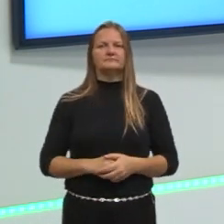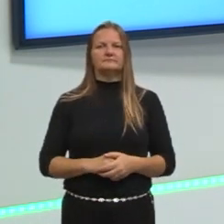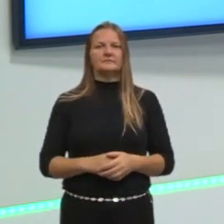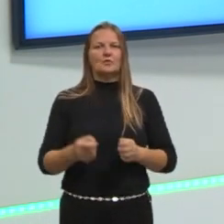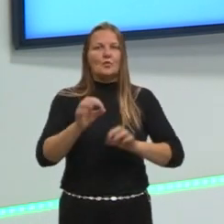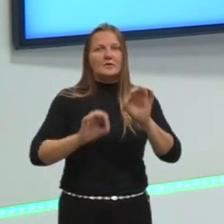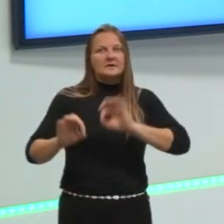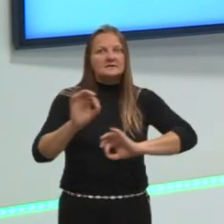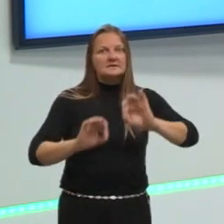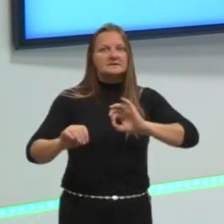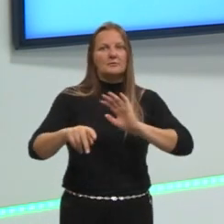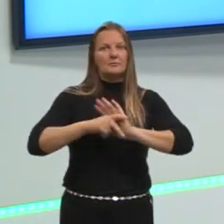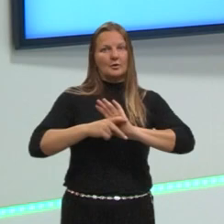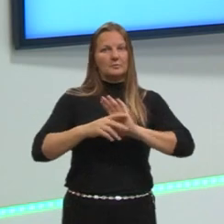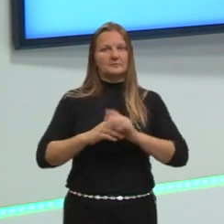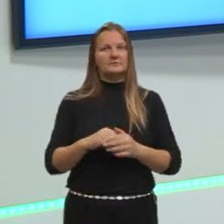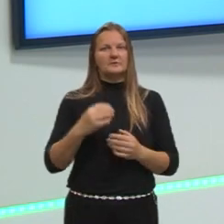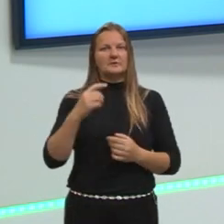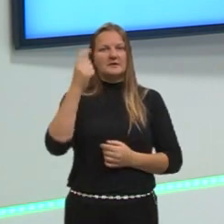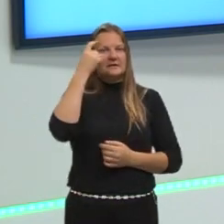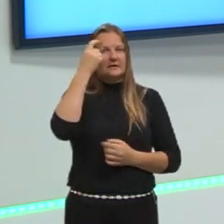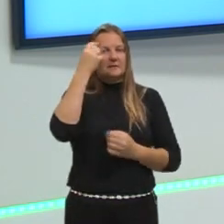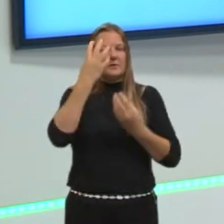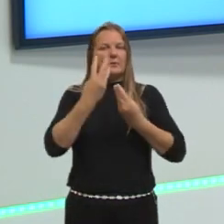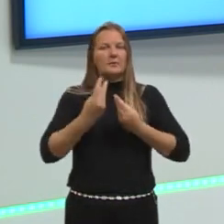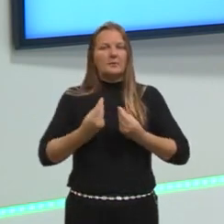que o cérebro vai descansando um pouquinho.